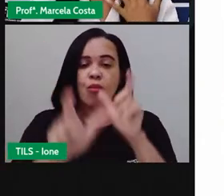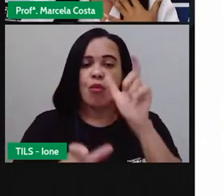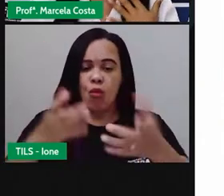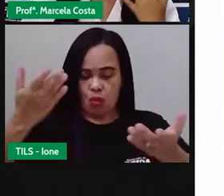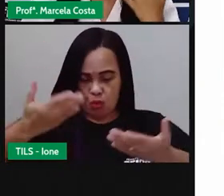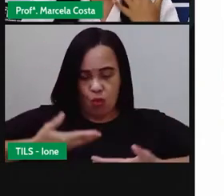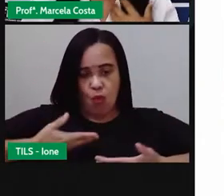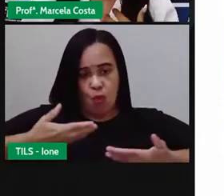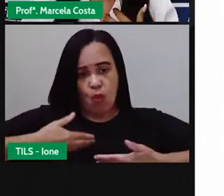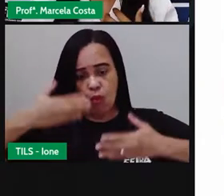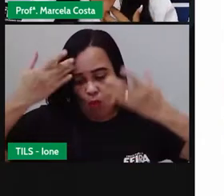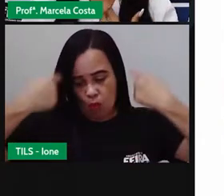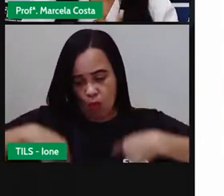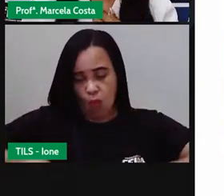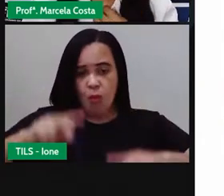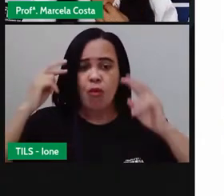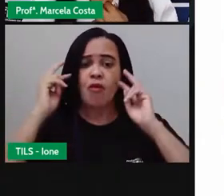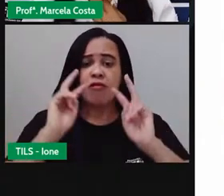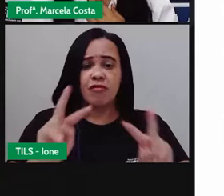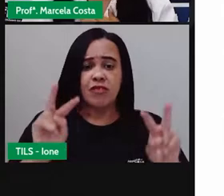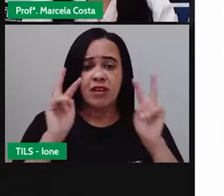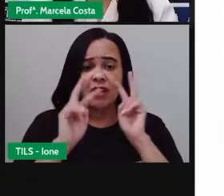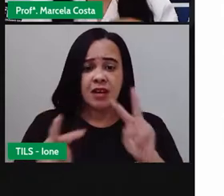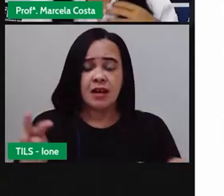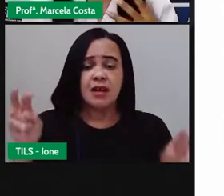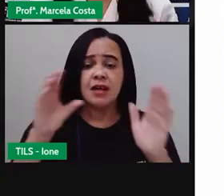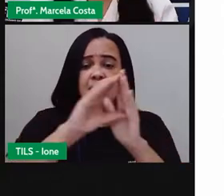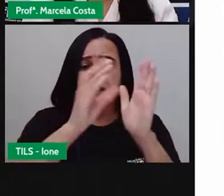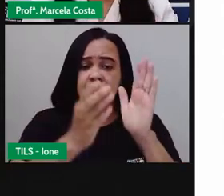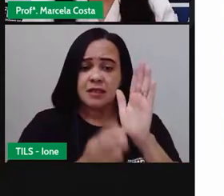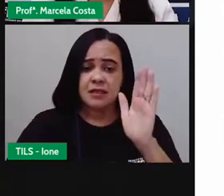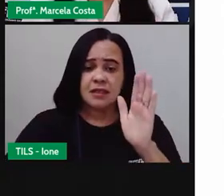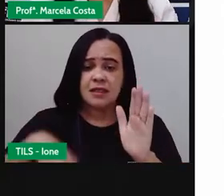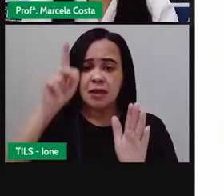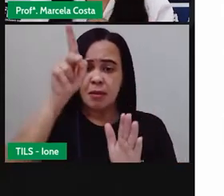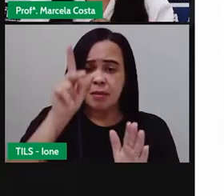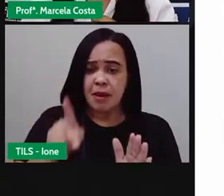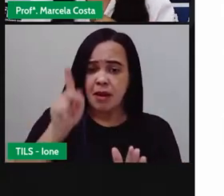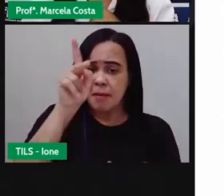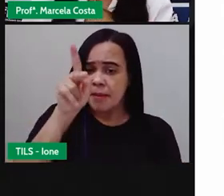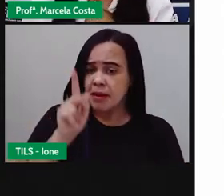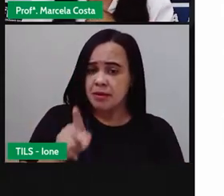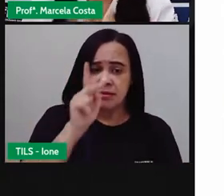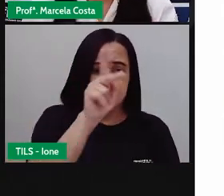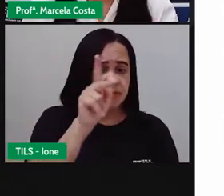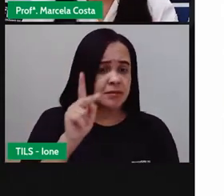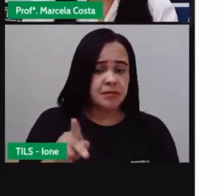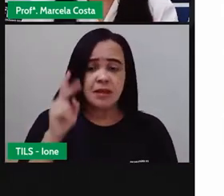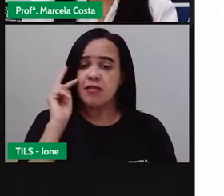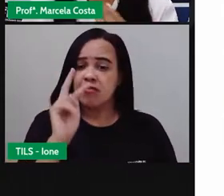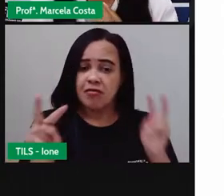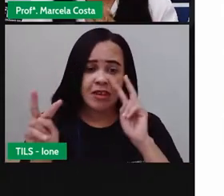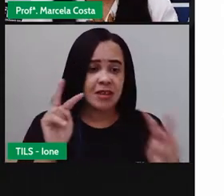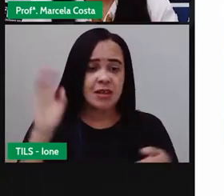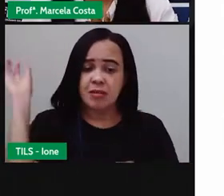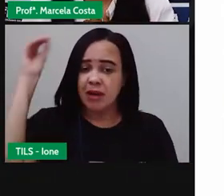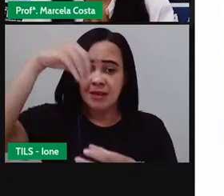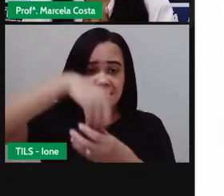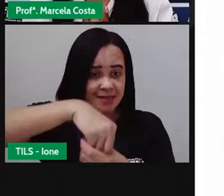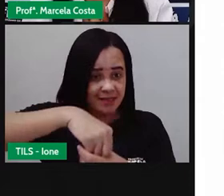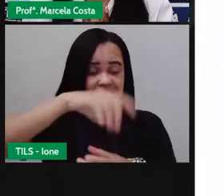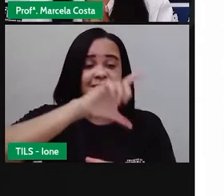gente vê, observa, e também pelas nossas características pessoais, que são as coisas que a gente não vê, mas que